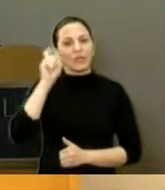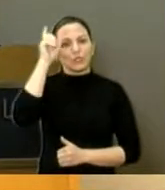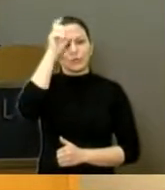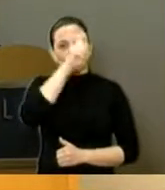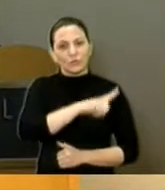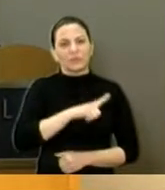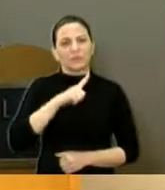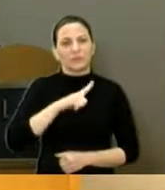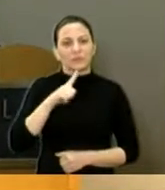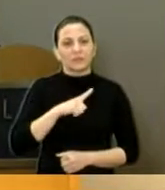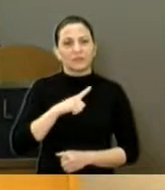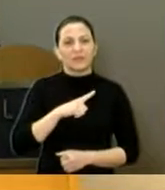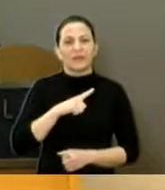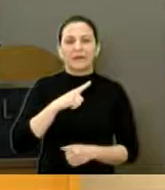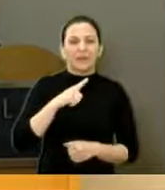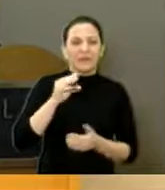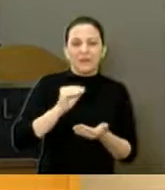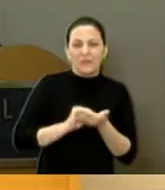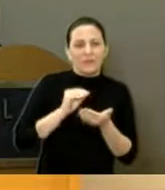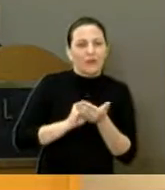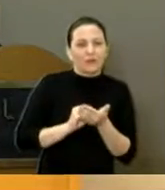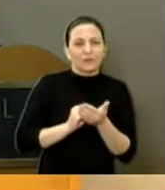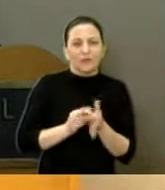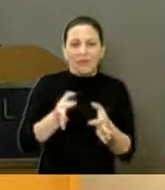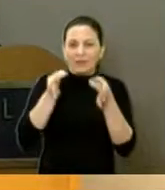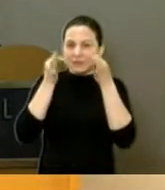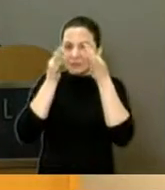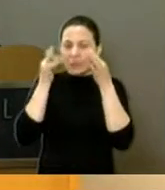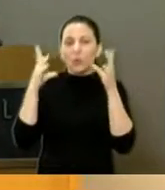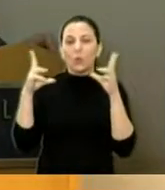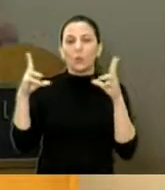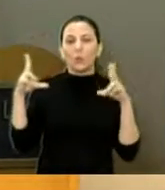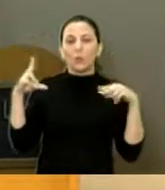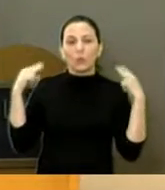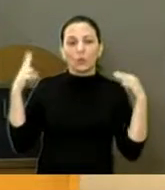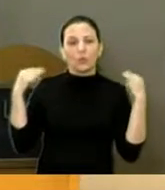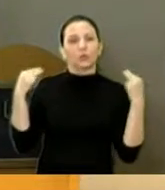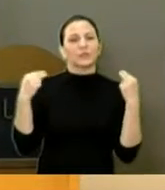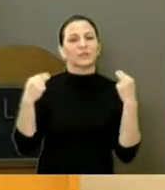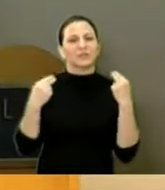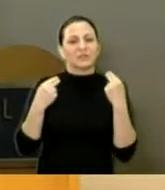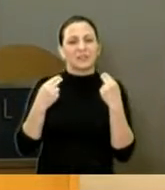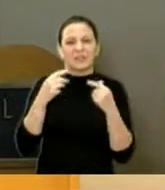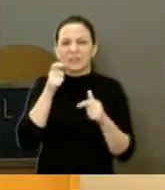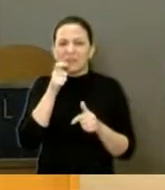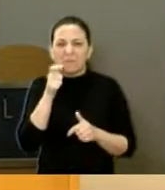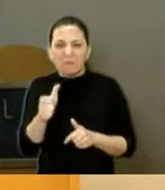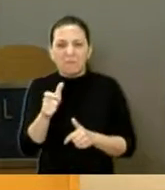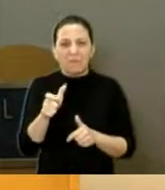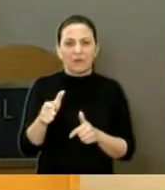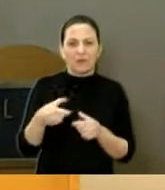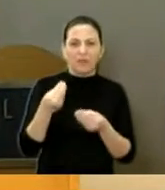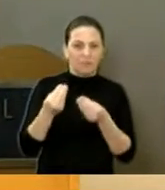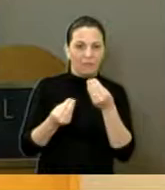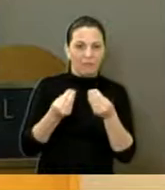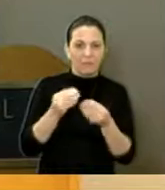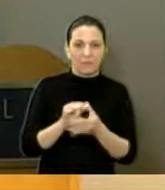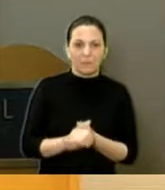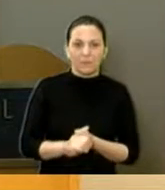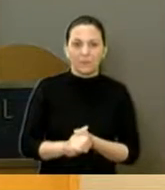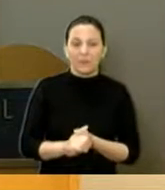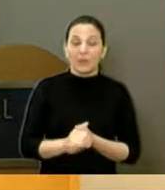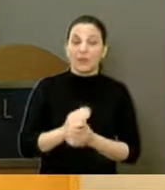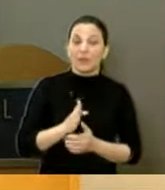já tem muitas carências, todas, e ainda vem um motorista fazer isso aí. Então, a gente tem que cobrar esses respeitos, eles têm